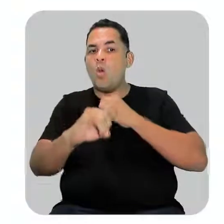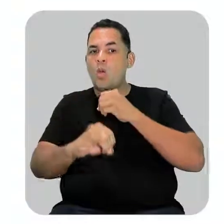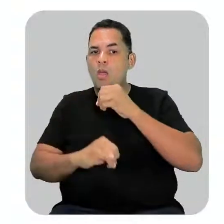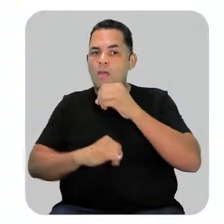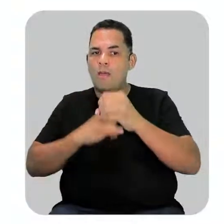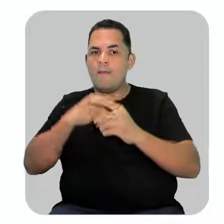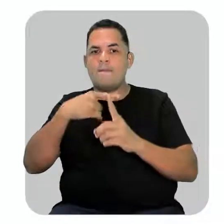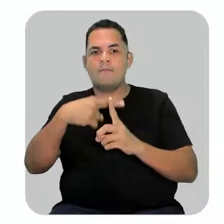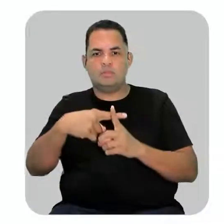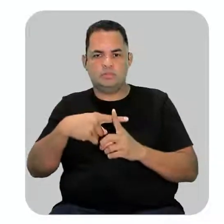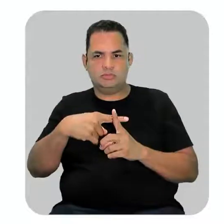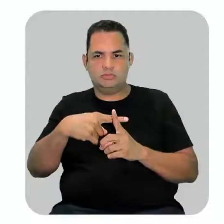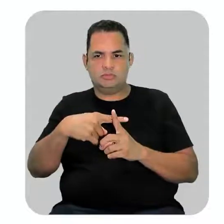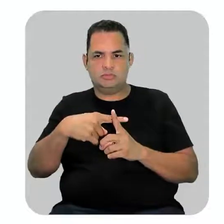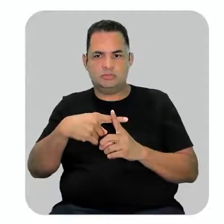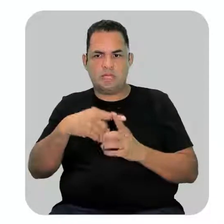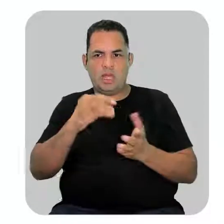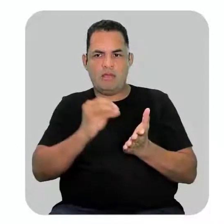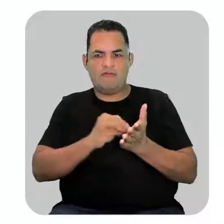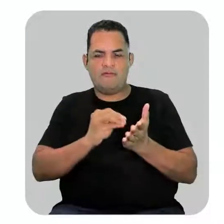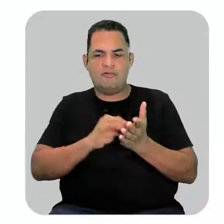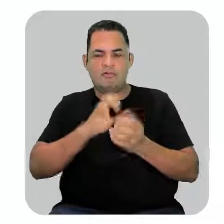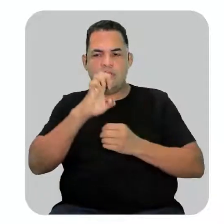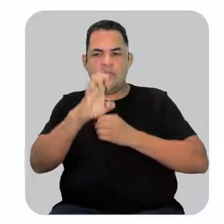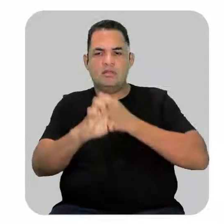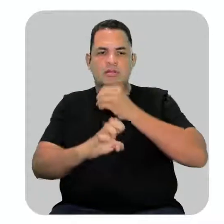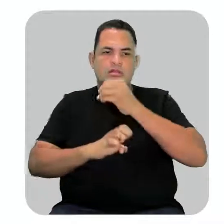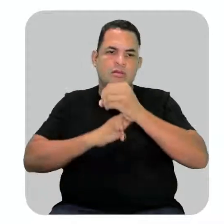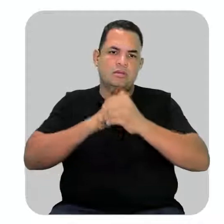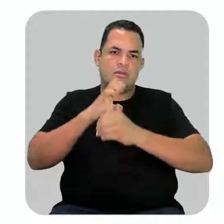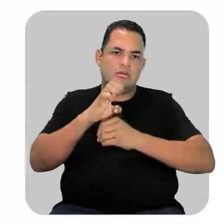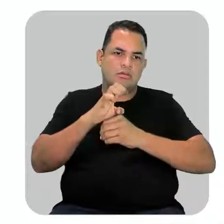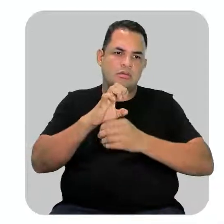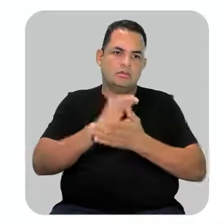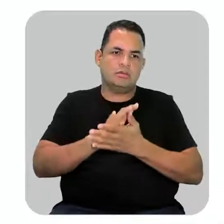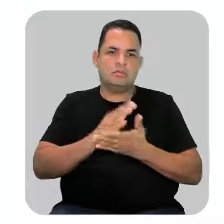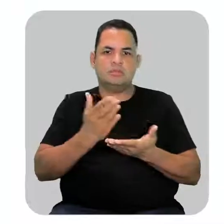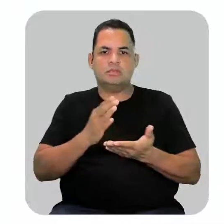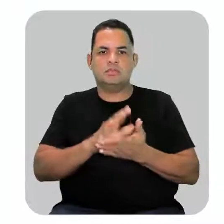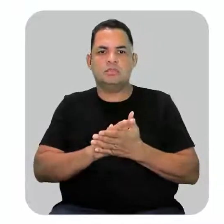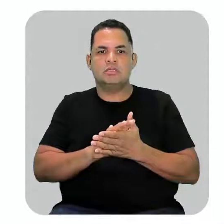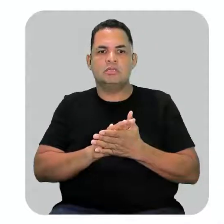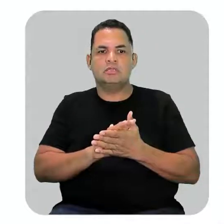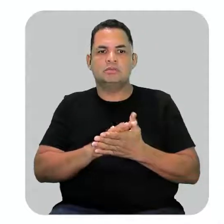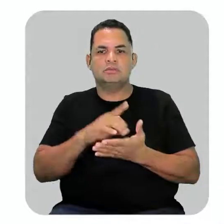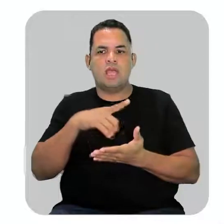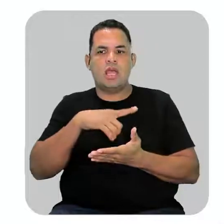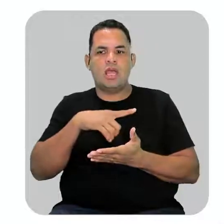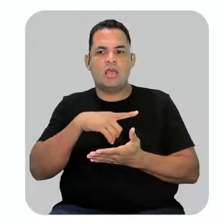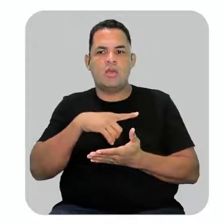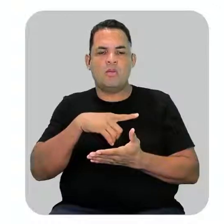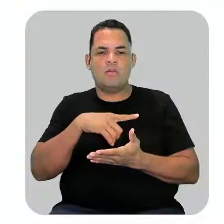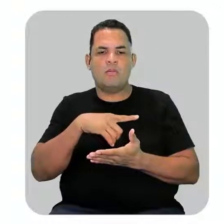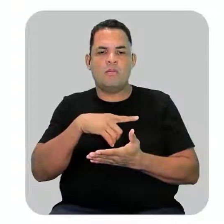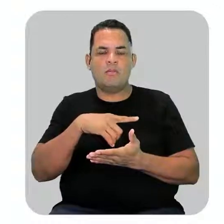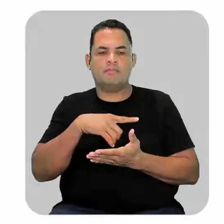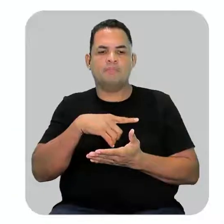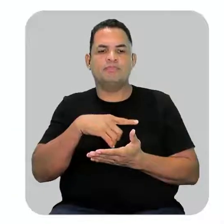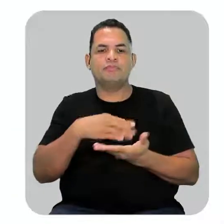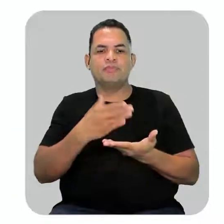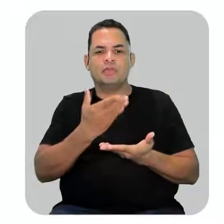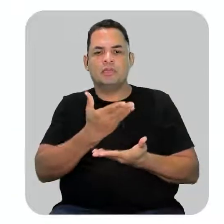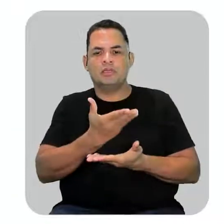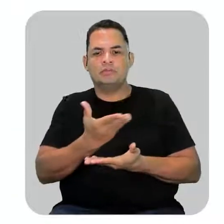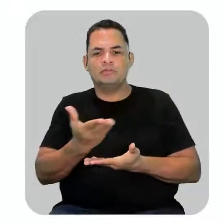de elétrons. E os ânions são estrutura com carga negativa porque eles têm excesso de elétrons. Então,